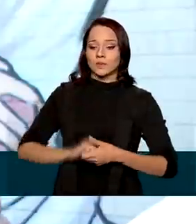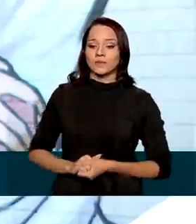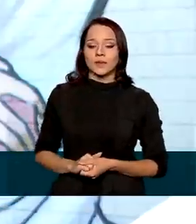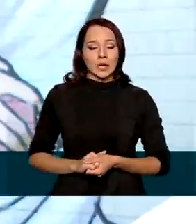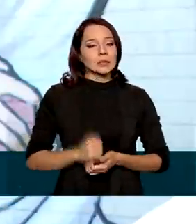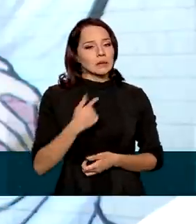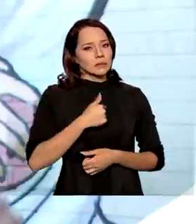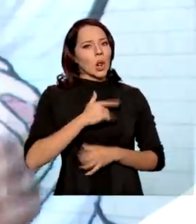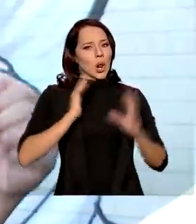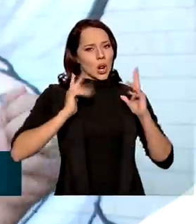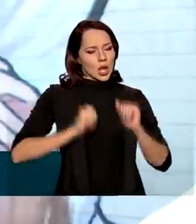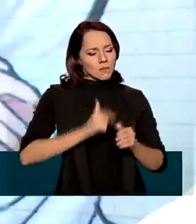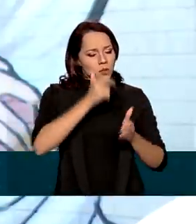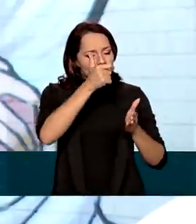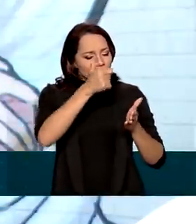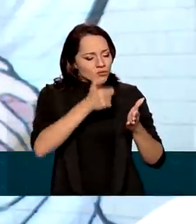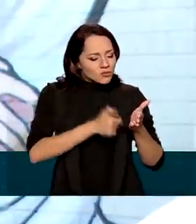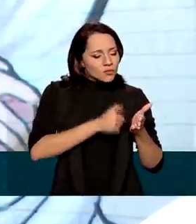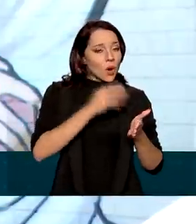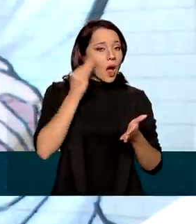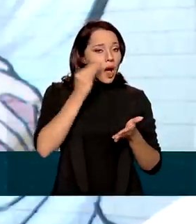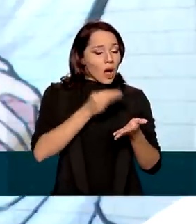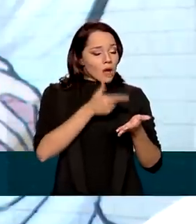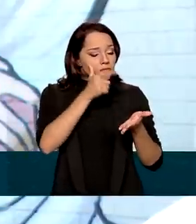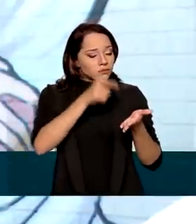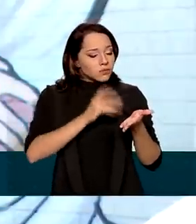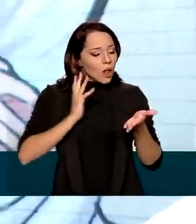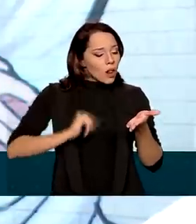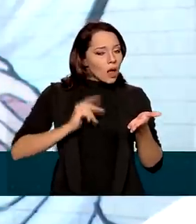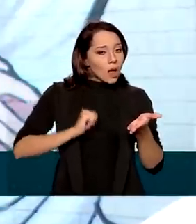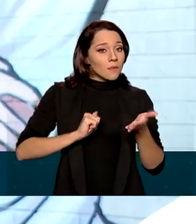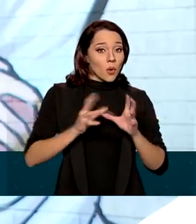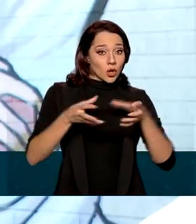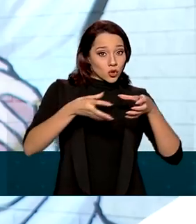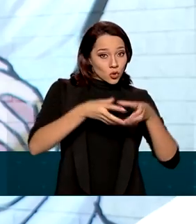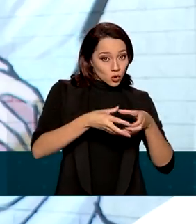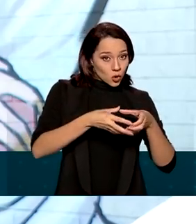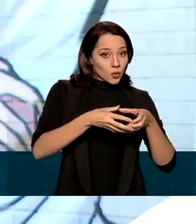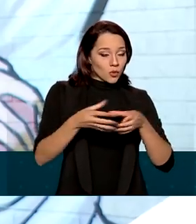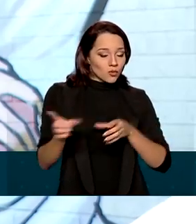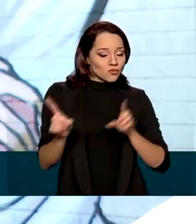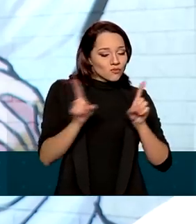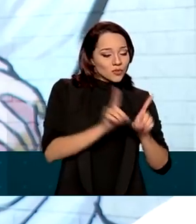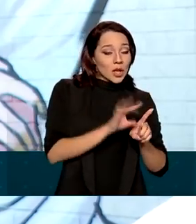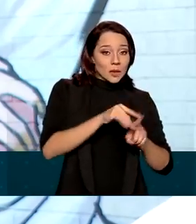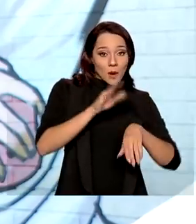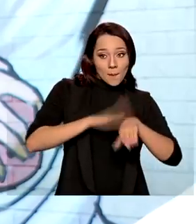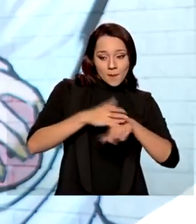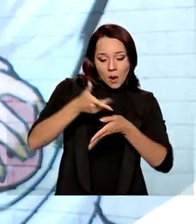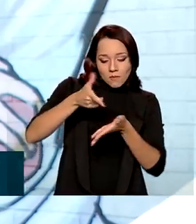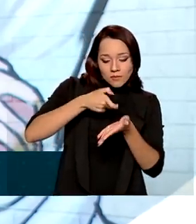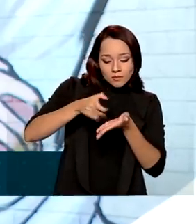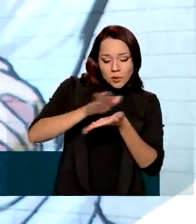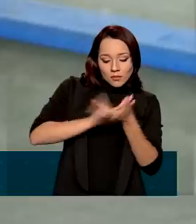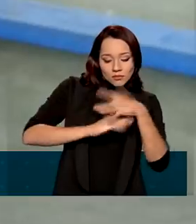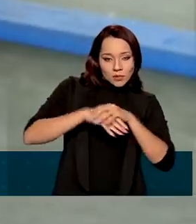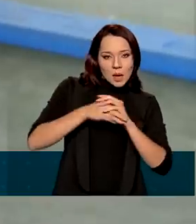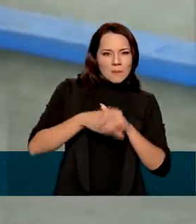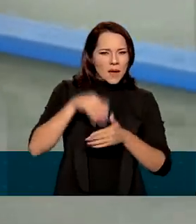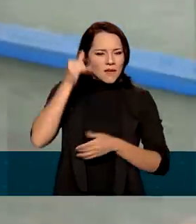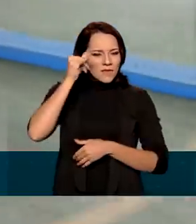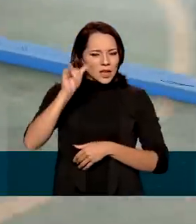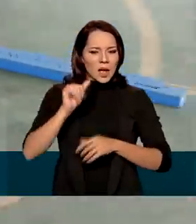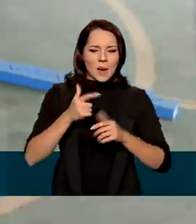higienização do material quando eles chegam, quando as turmas chegam, e depois higienizo a mão do aluno para minimizar o máximo que der.